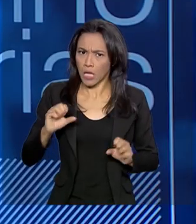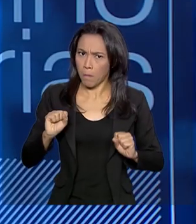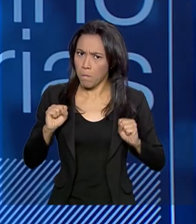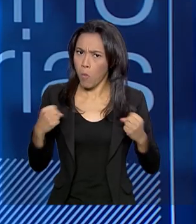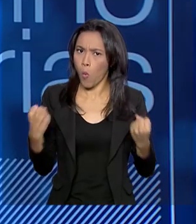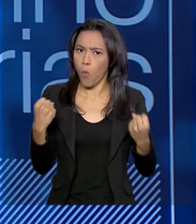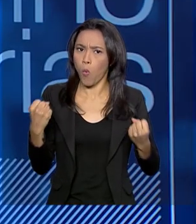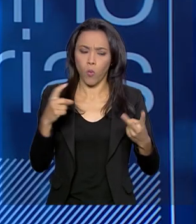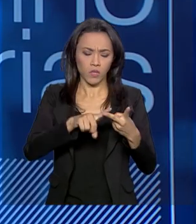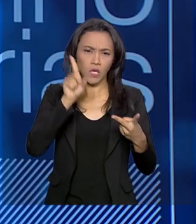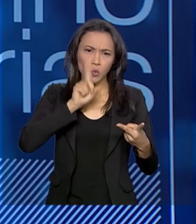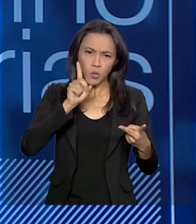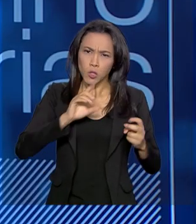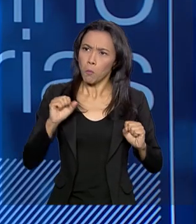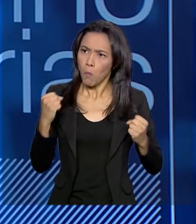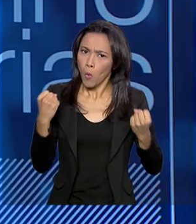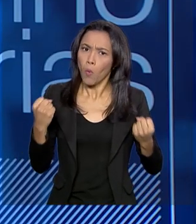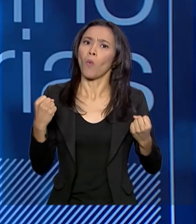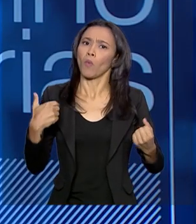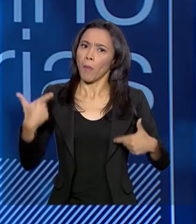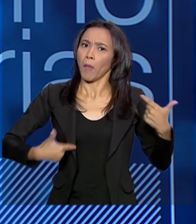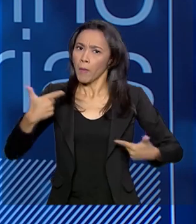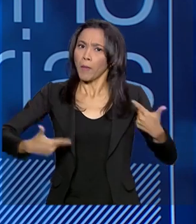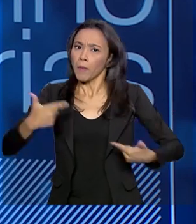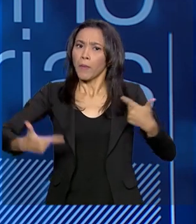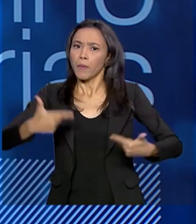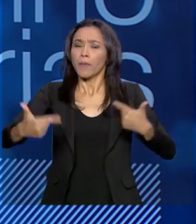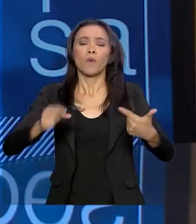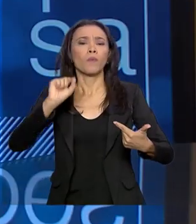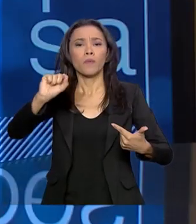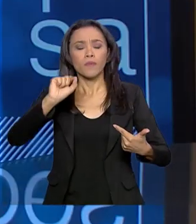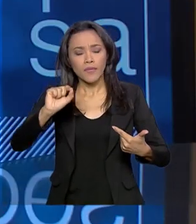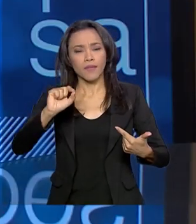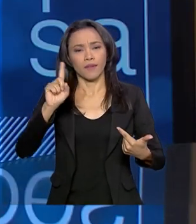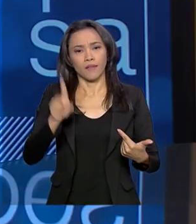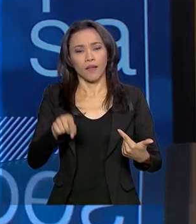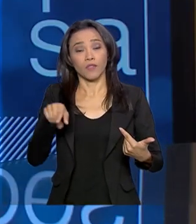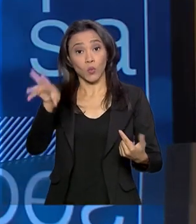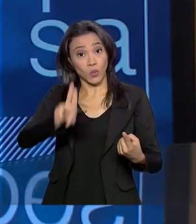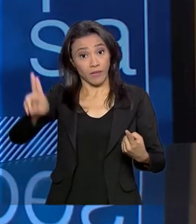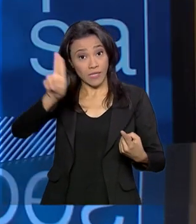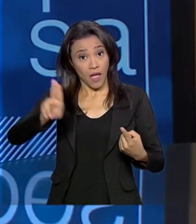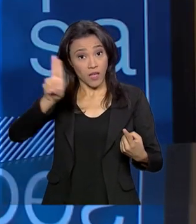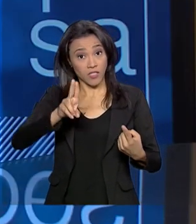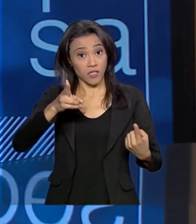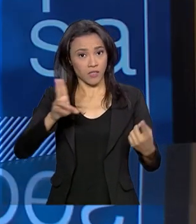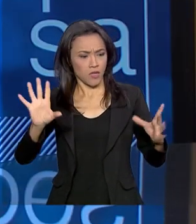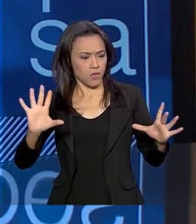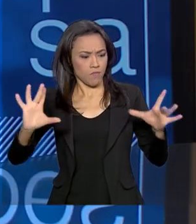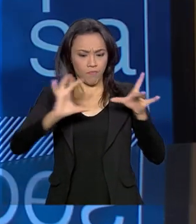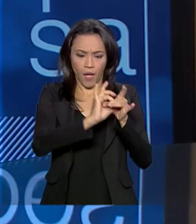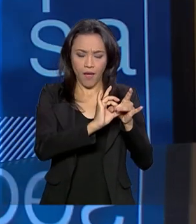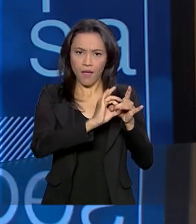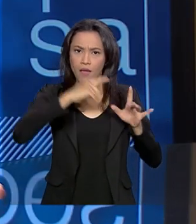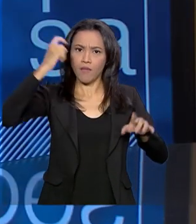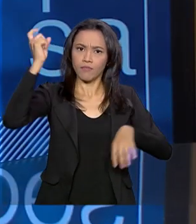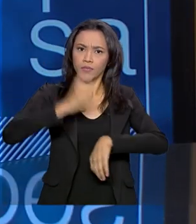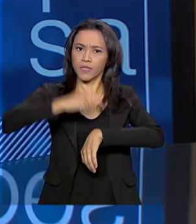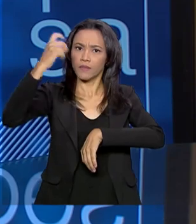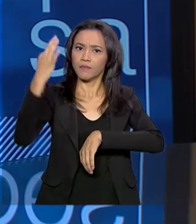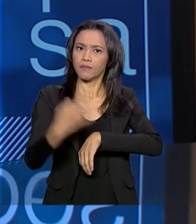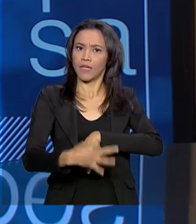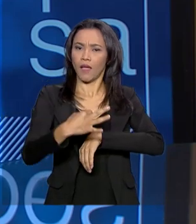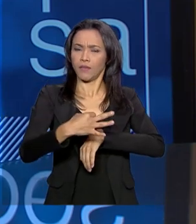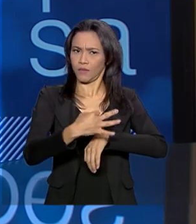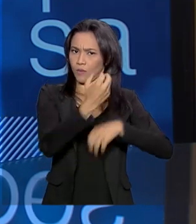Unidos, mas não chega ainda ao patamar dos Estados Unidos. A aproximação das universidades com a indústria é automática. É isso